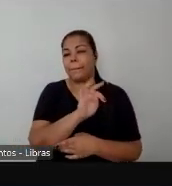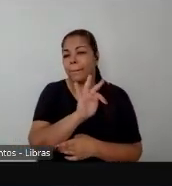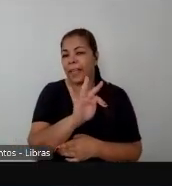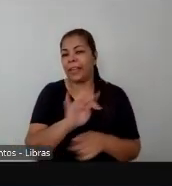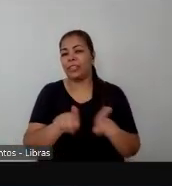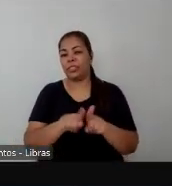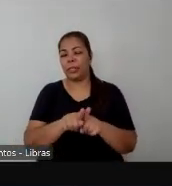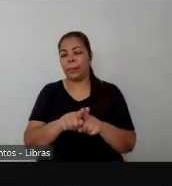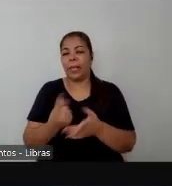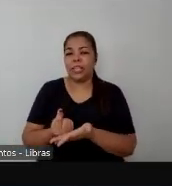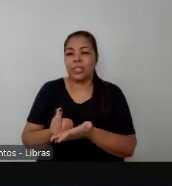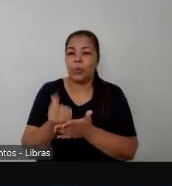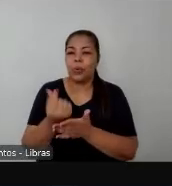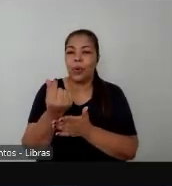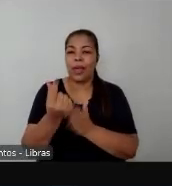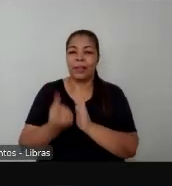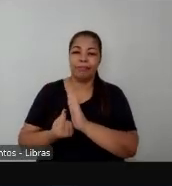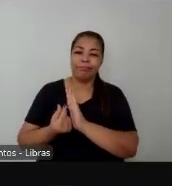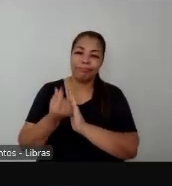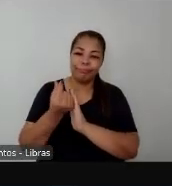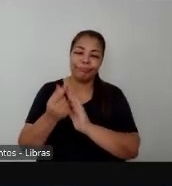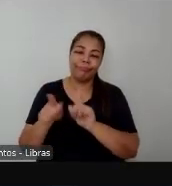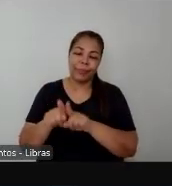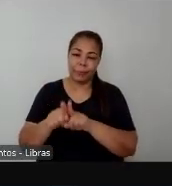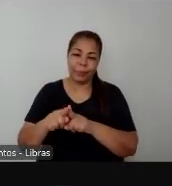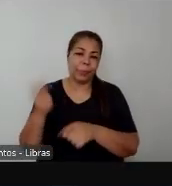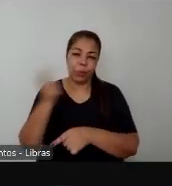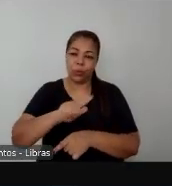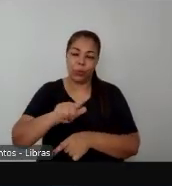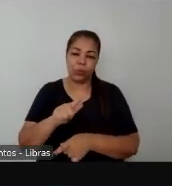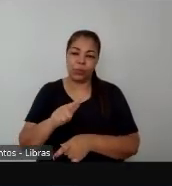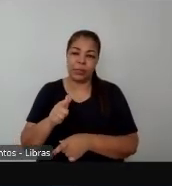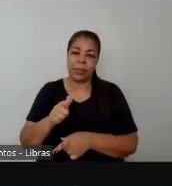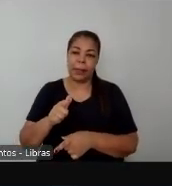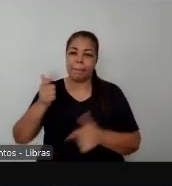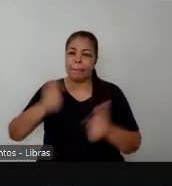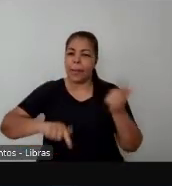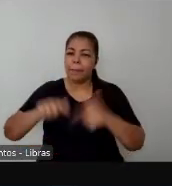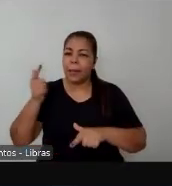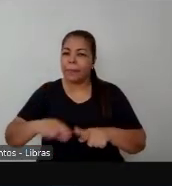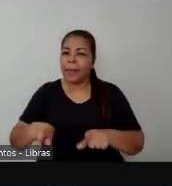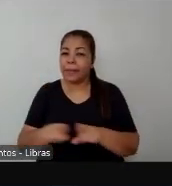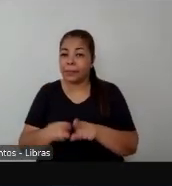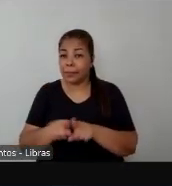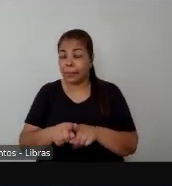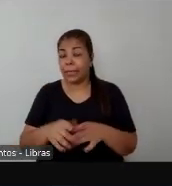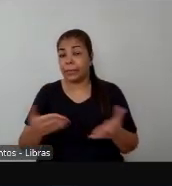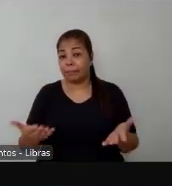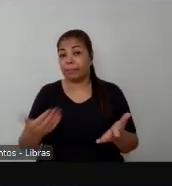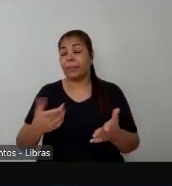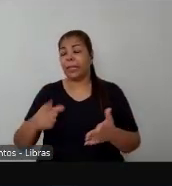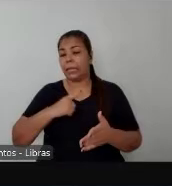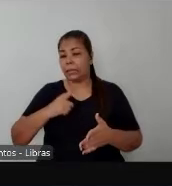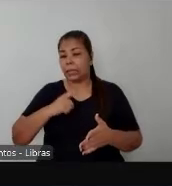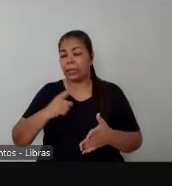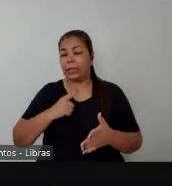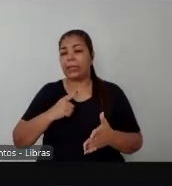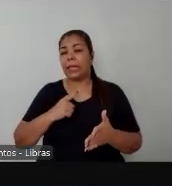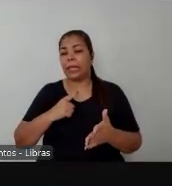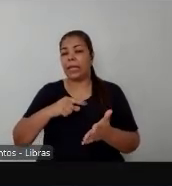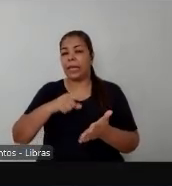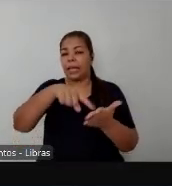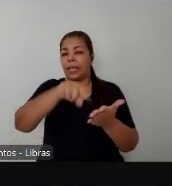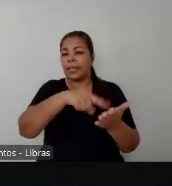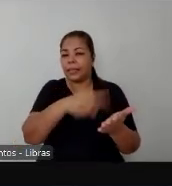de instrumentos que permite esses grupos ganhar cada vez mais dinheiro lavar dinheiro com influencers fazer rifas pessoas celebrando